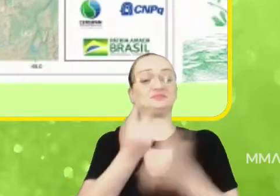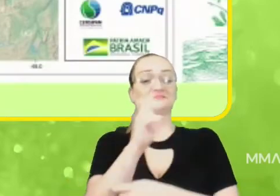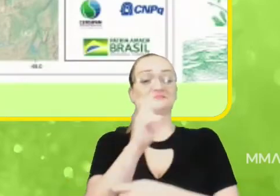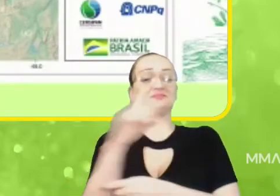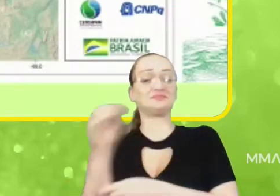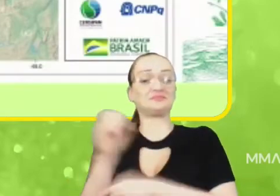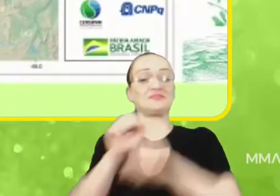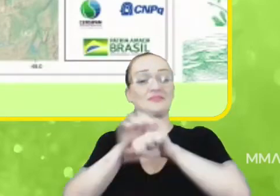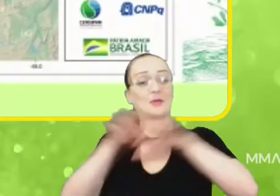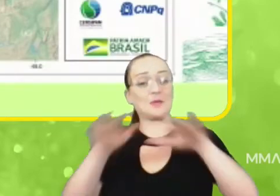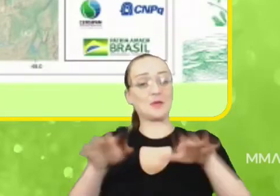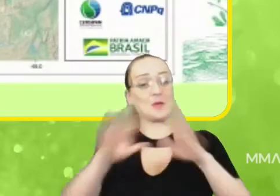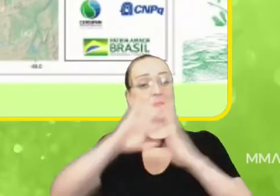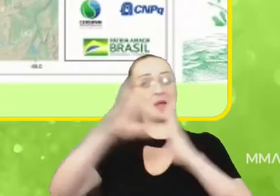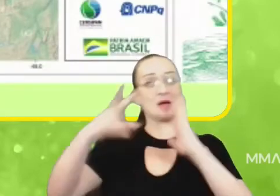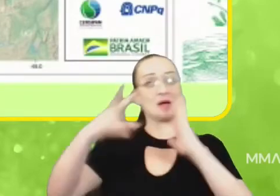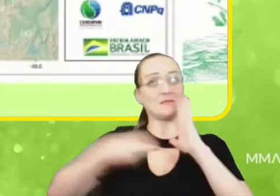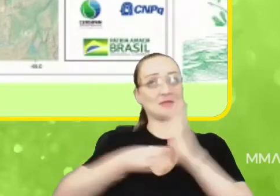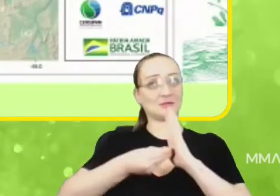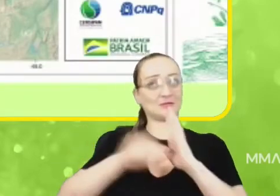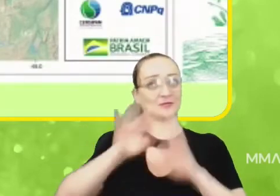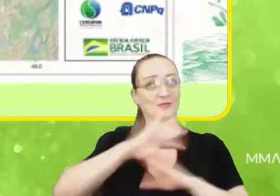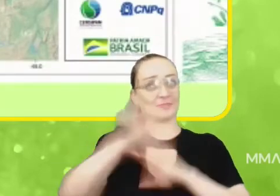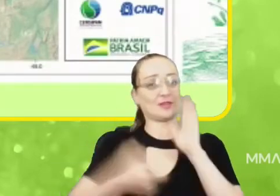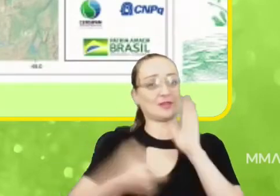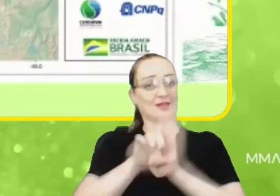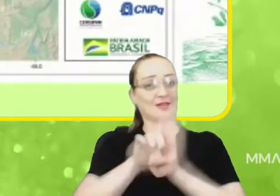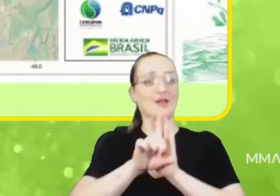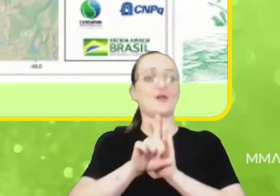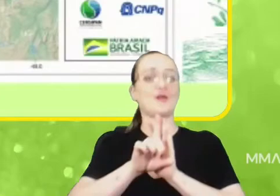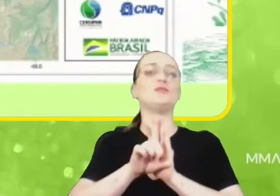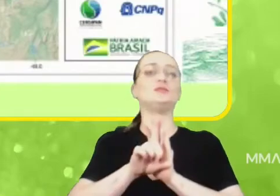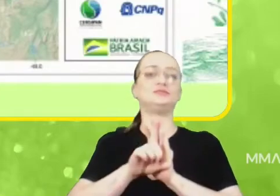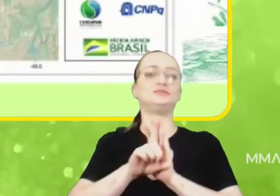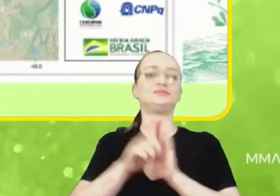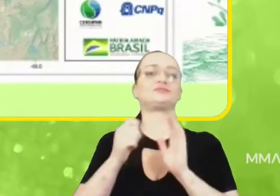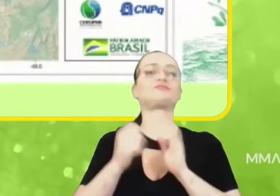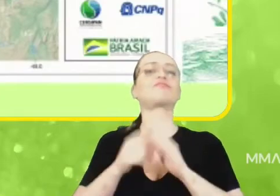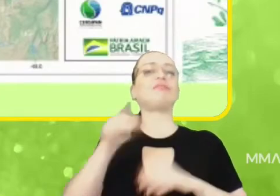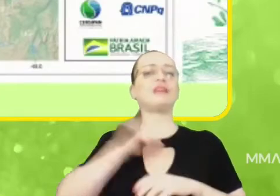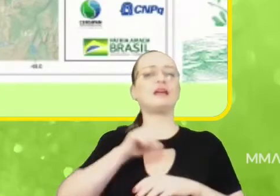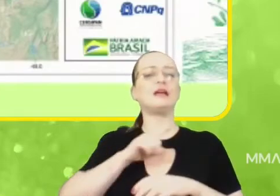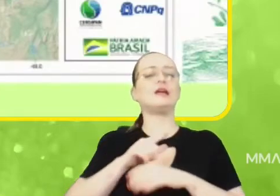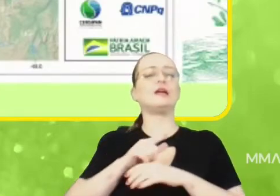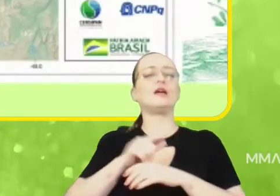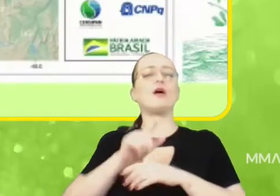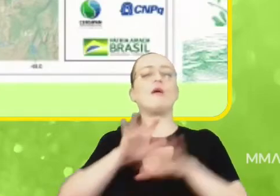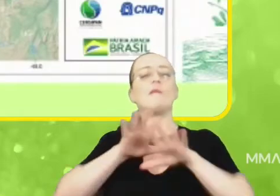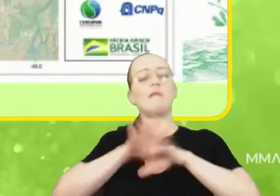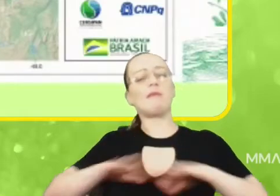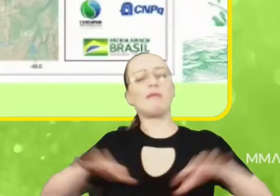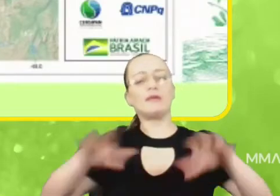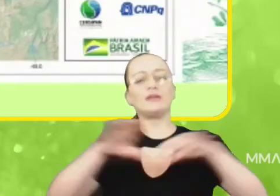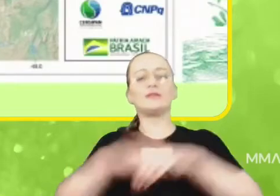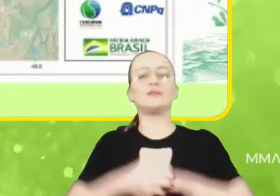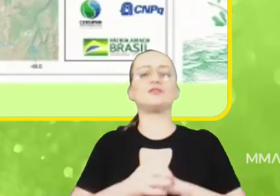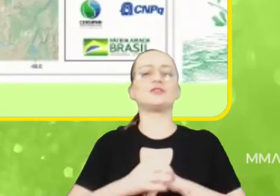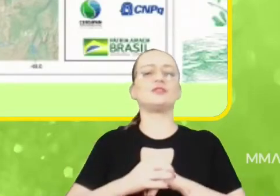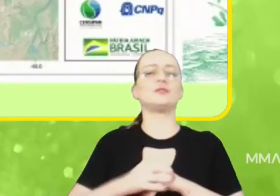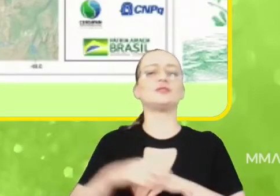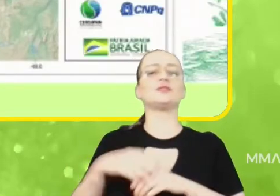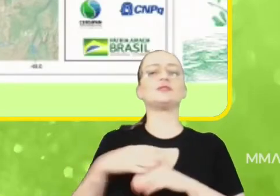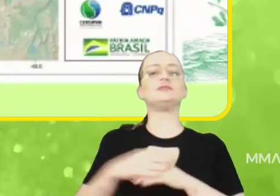a gente tem um total de 163 mil quilômetros quadrados de floresta secundária, ou seja,